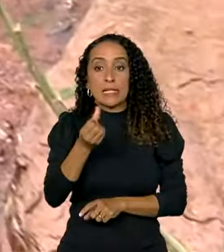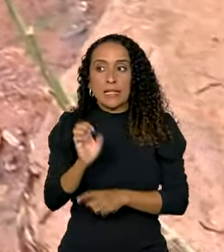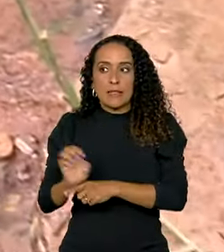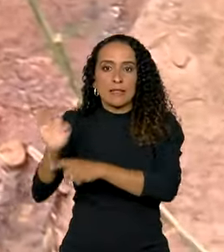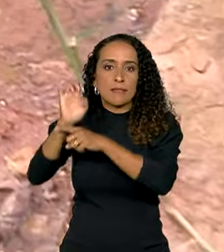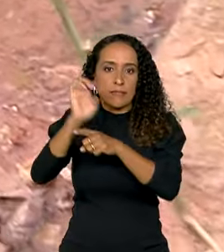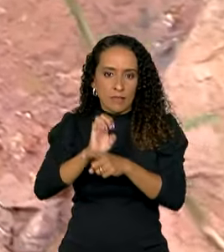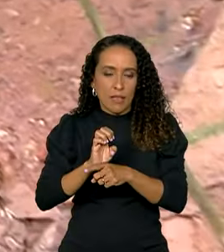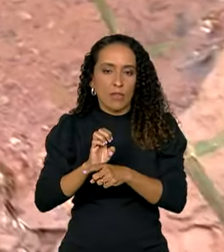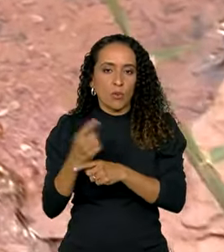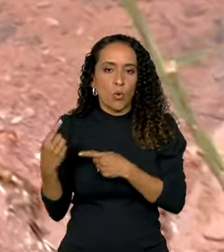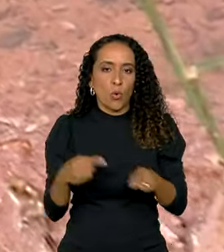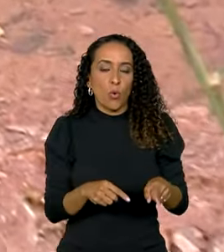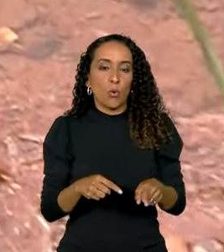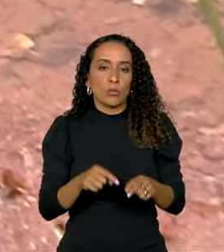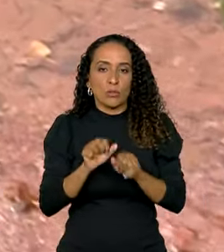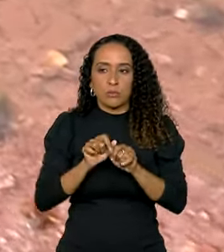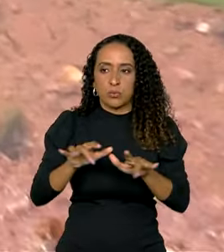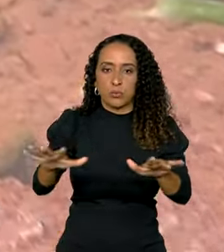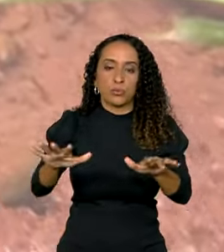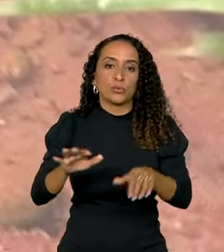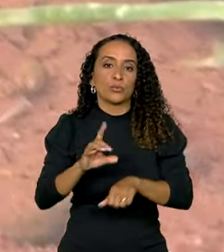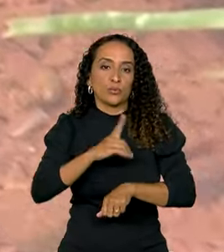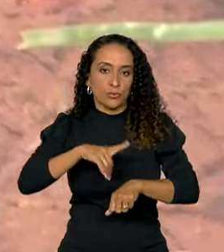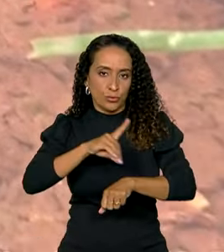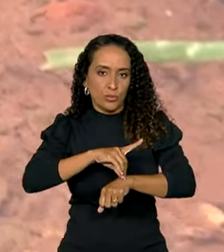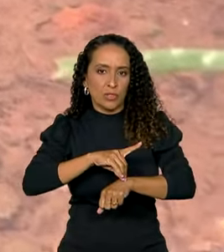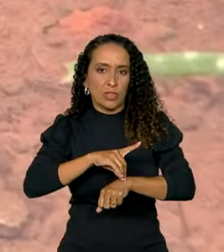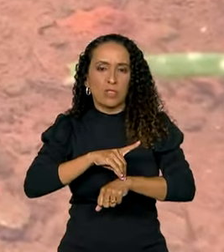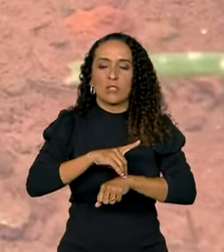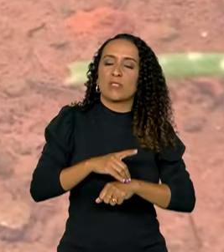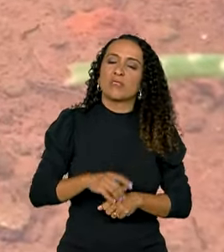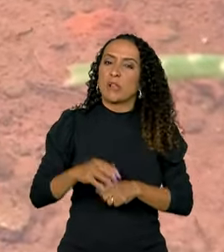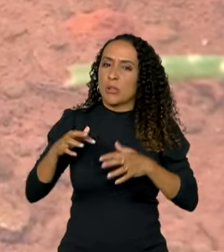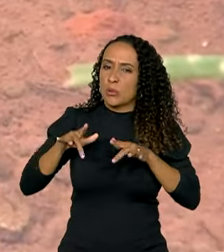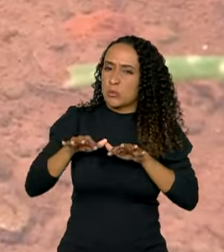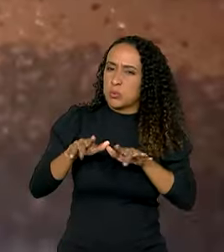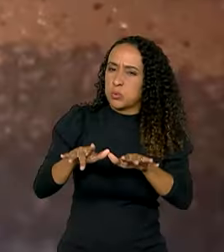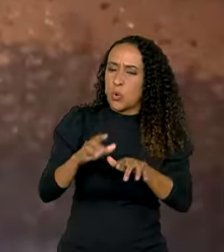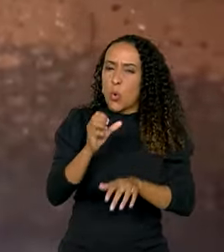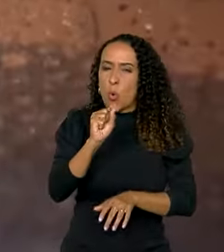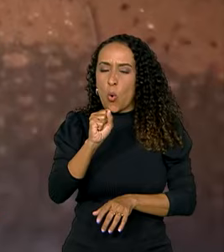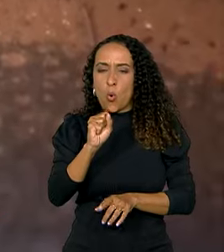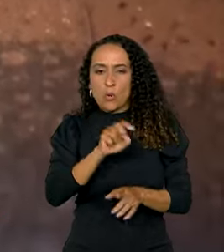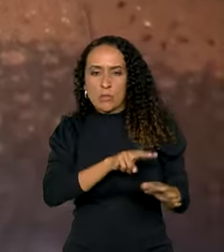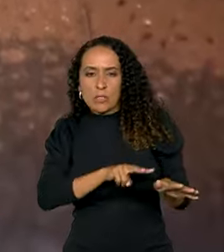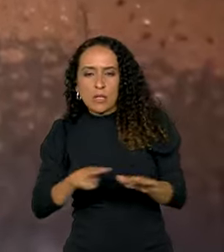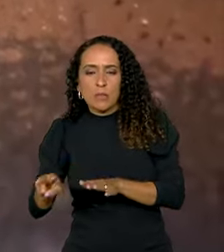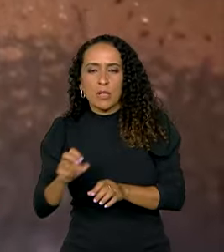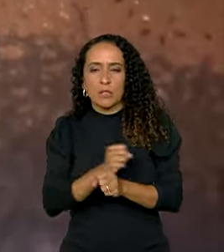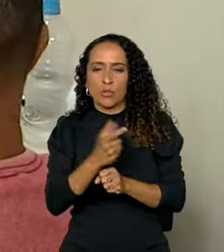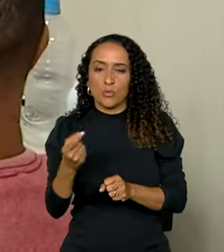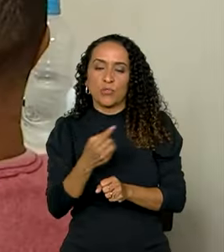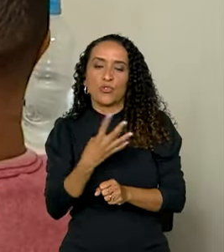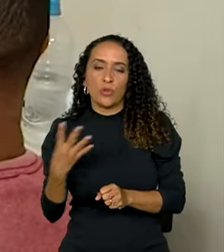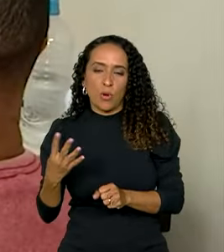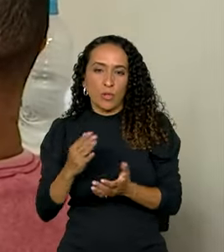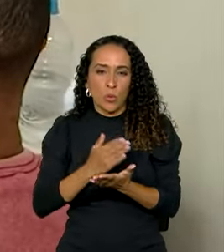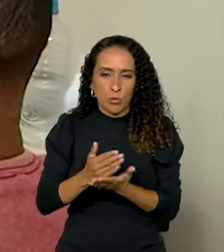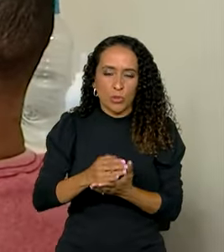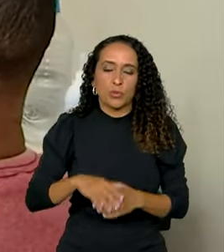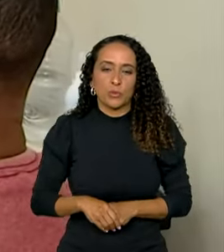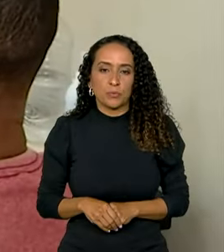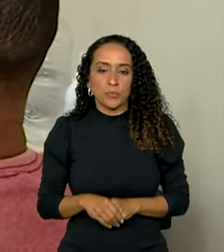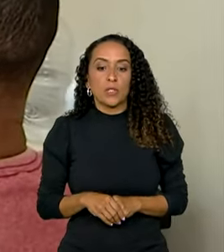estados a combaterem o surto de dengue, que tem se alastrado durante as primeiras oito semanas de 2024. Segundo o